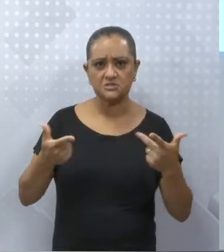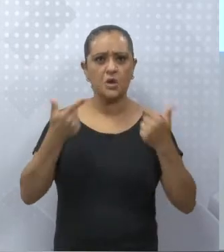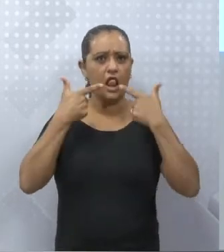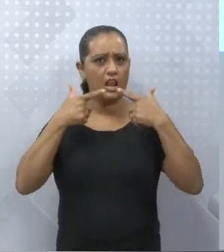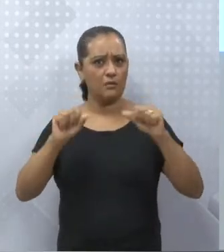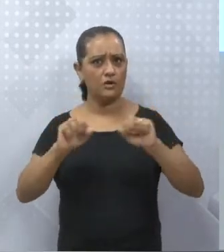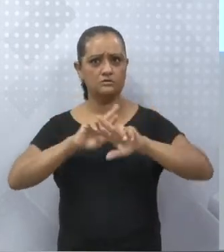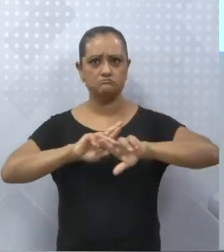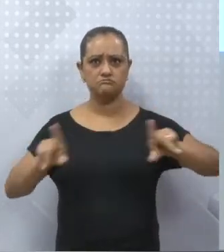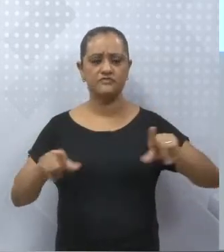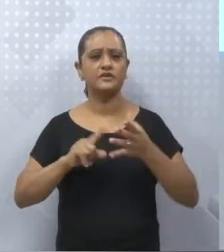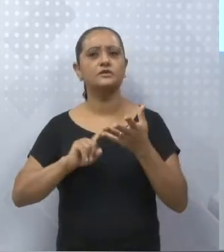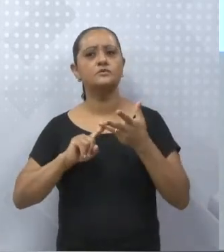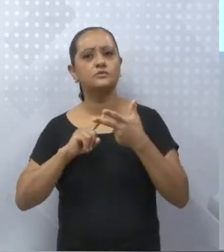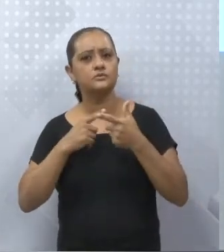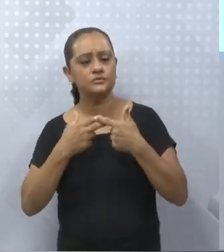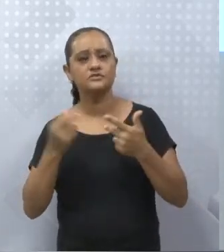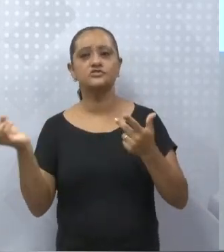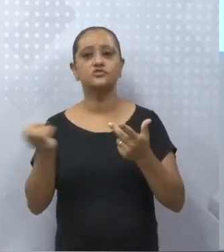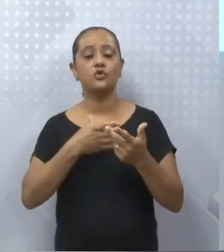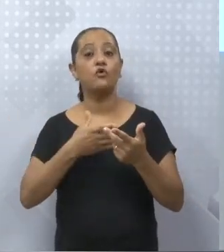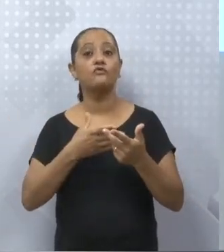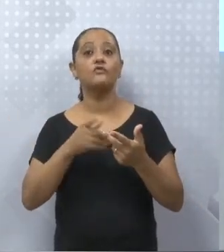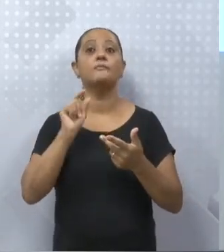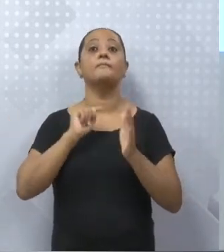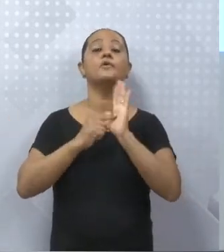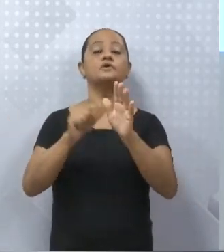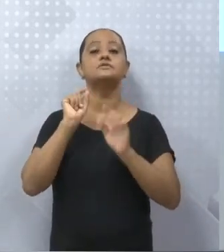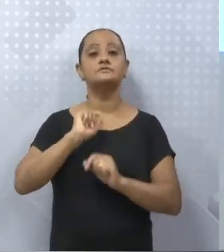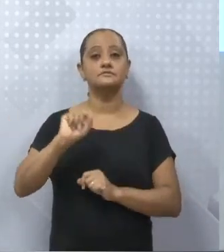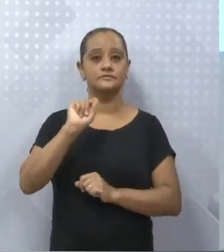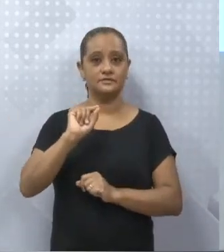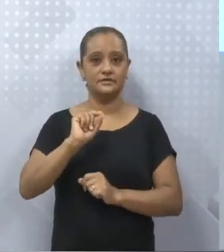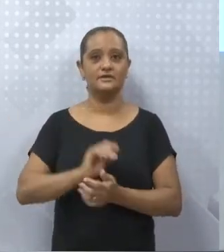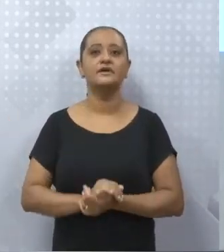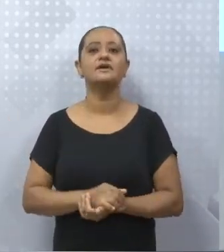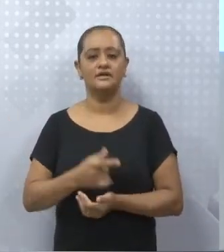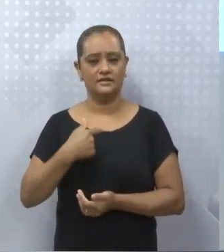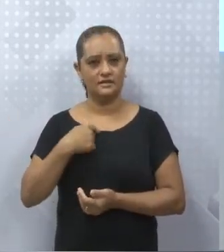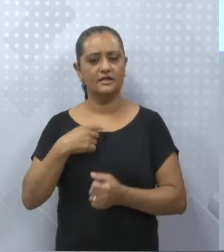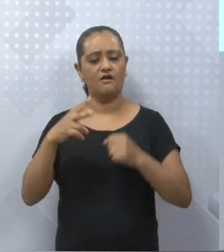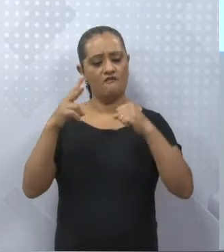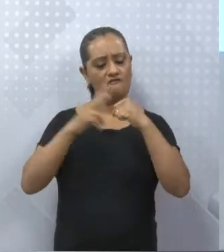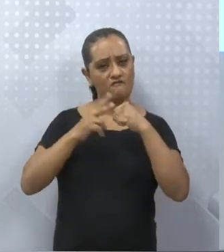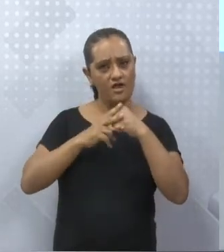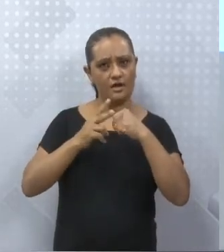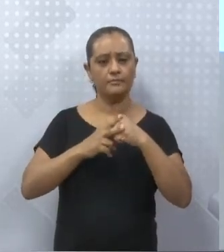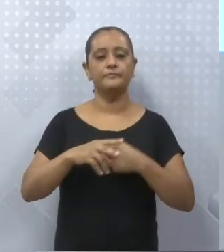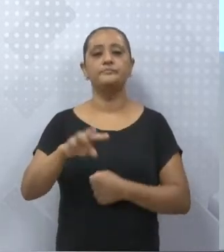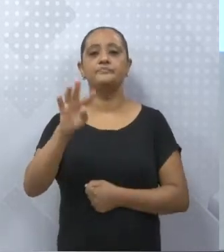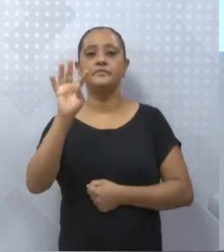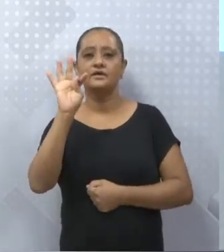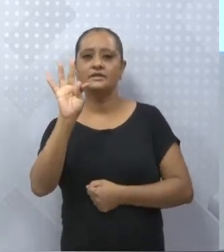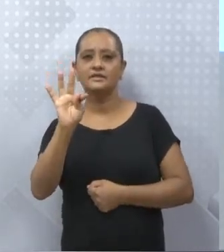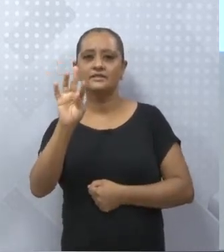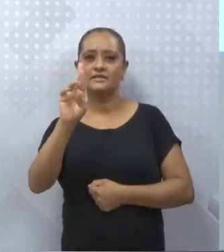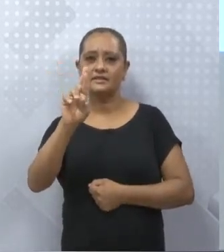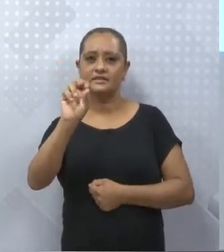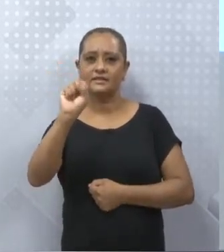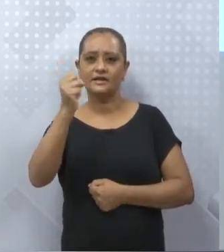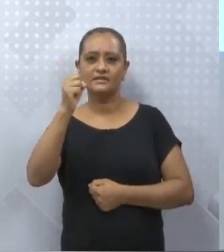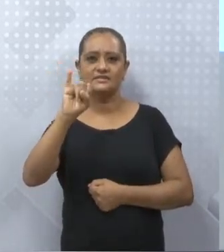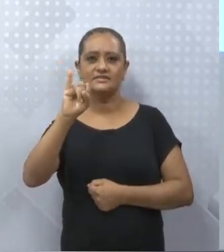nós temos os verbos intransitivos chamados de verbos de transitividade adverbial. Ou seja, ele vai exigir,